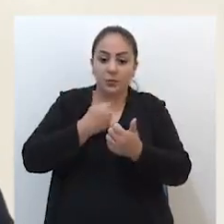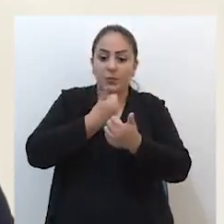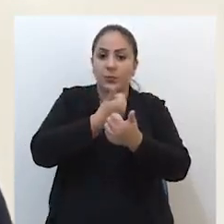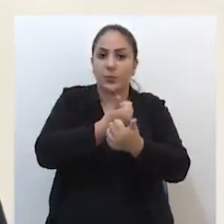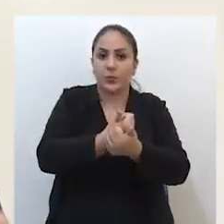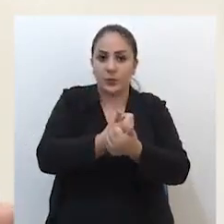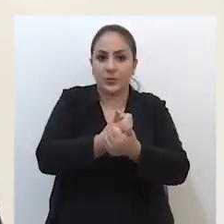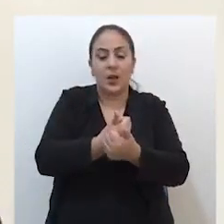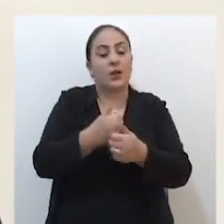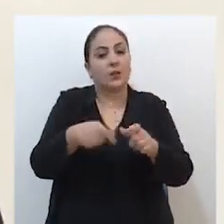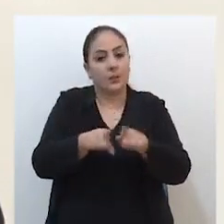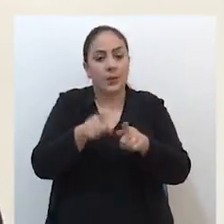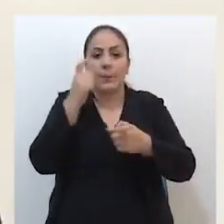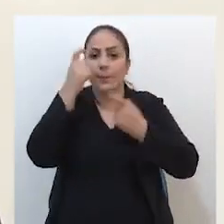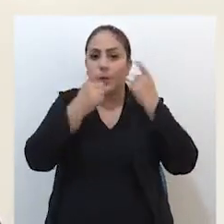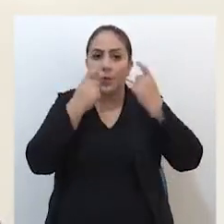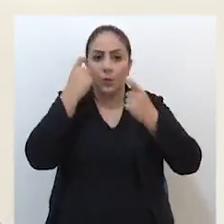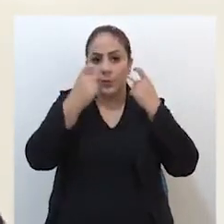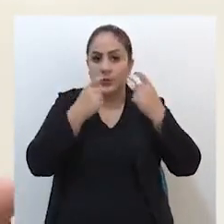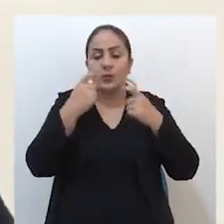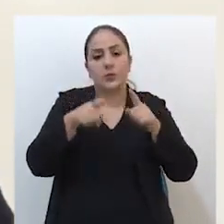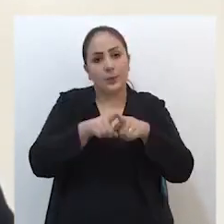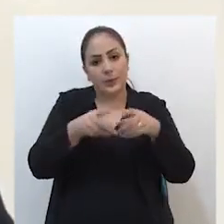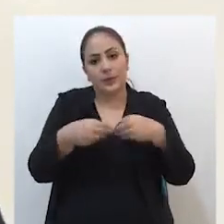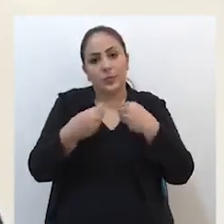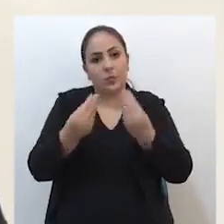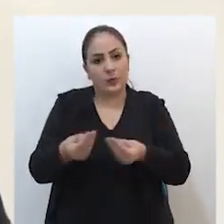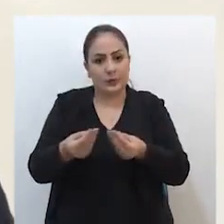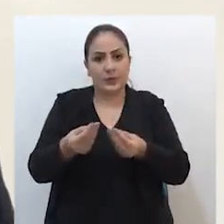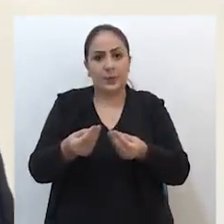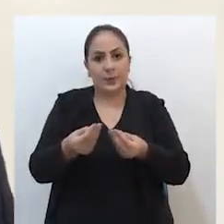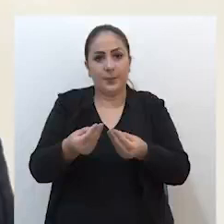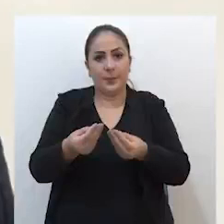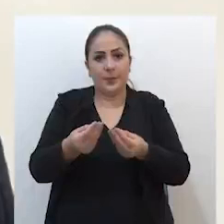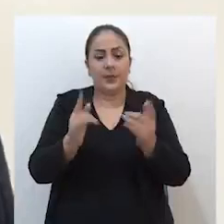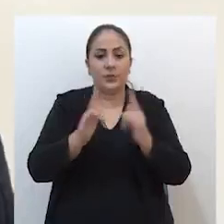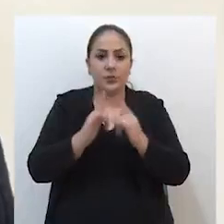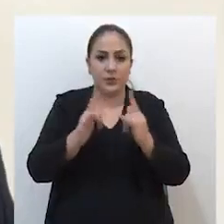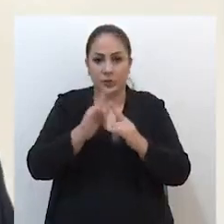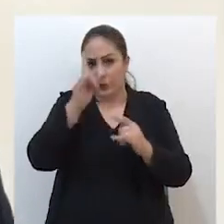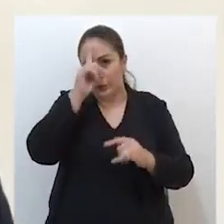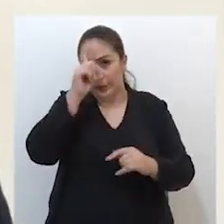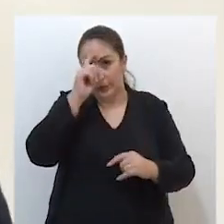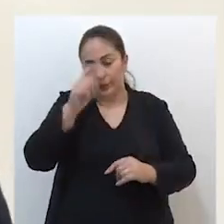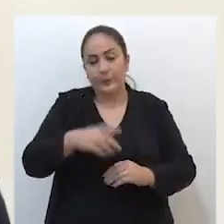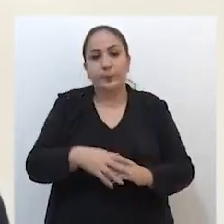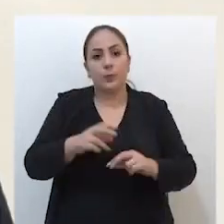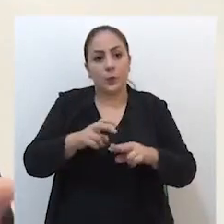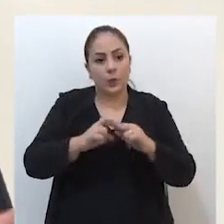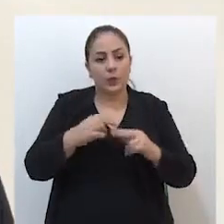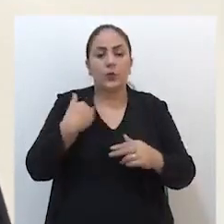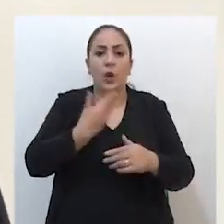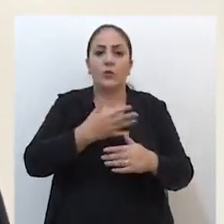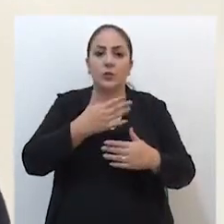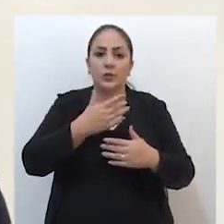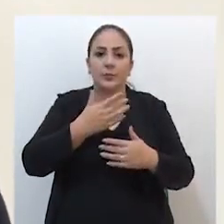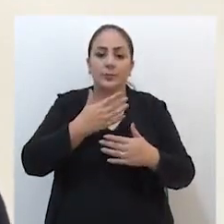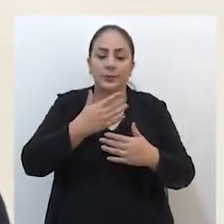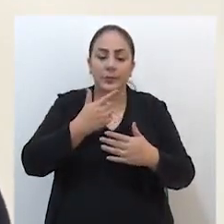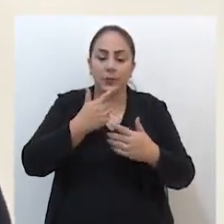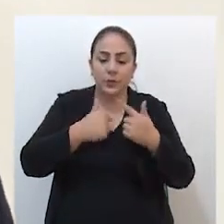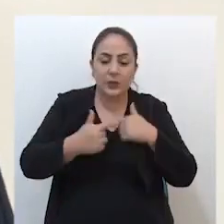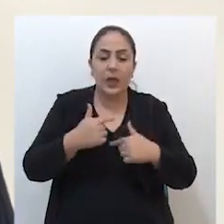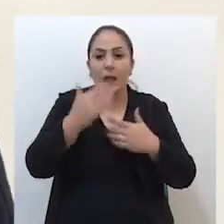proximidade, a sua preocupação e a sua doação para as entidades hospitalares. Então, nós gostaríamos de